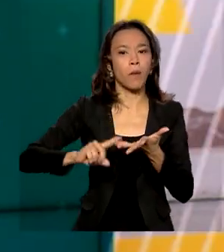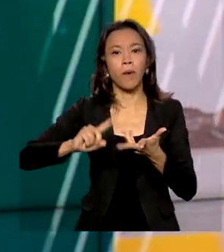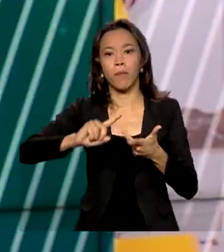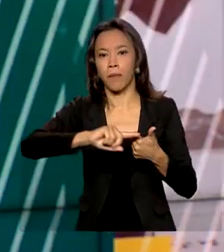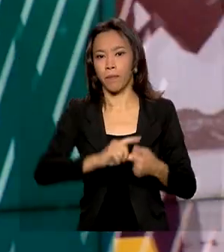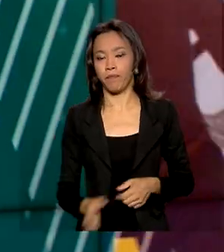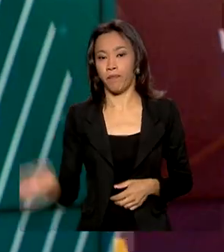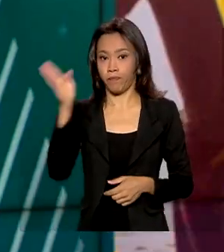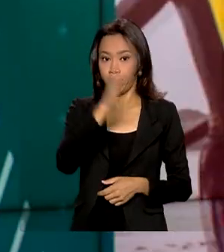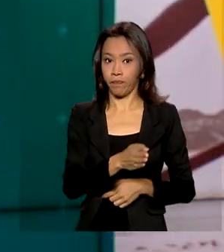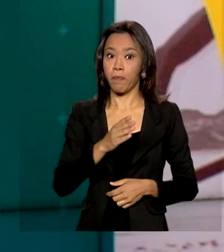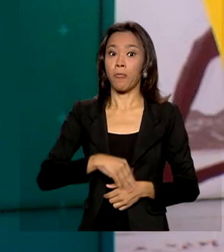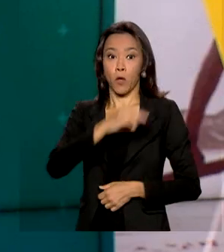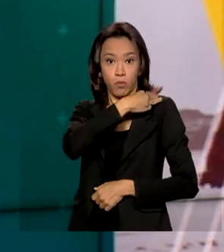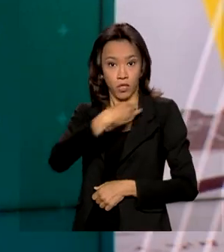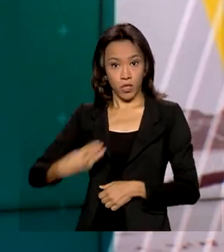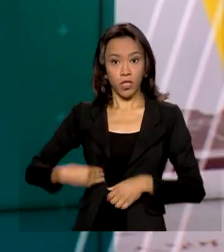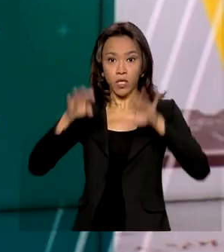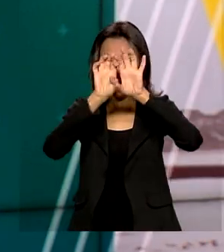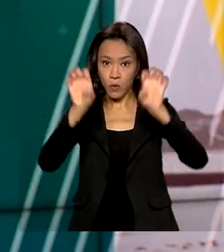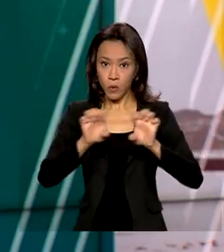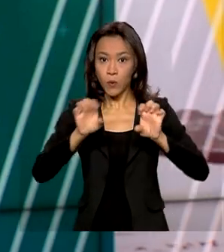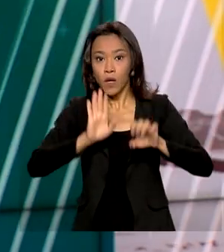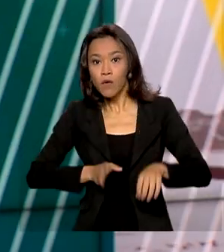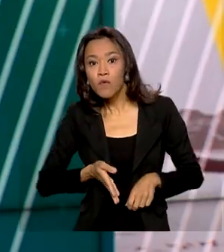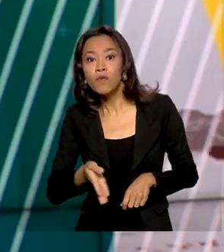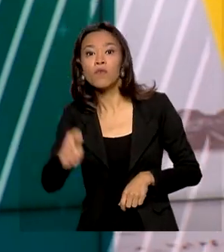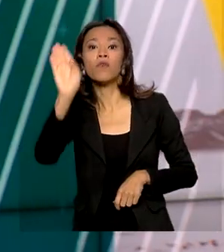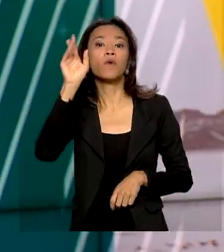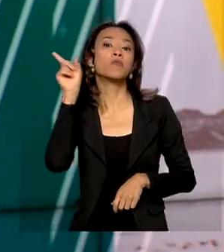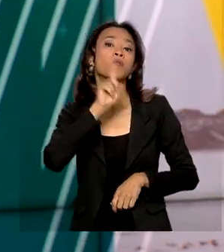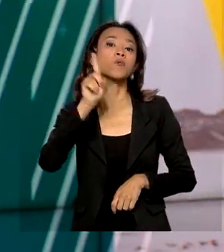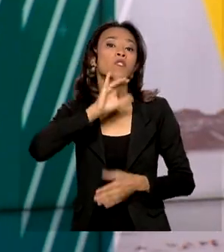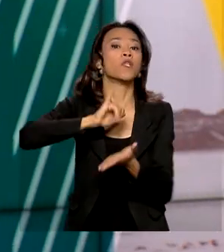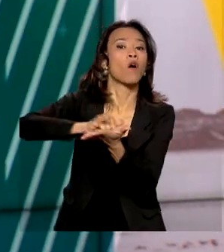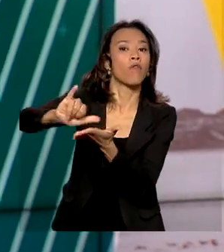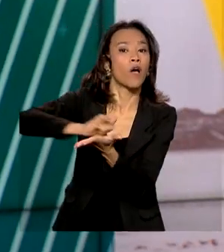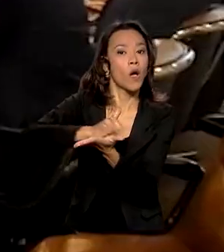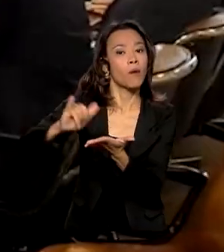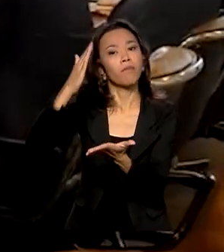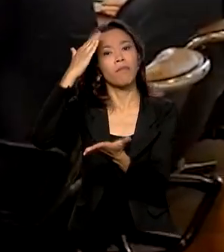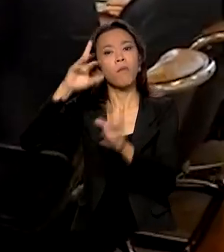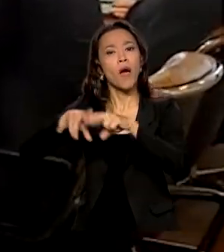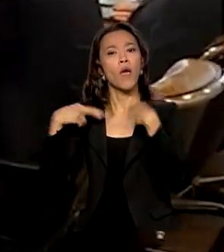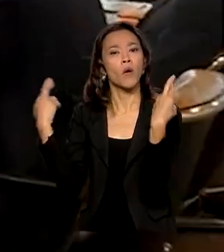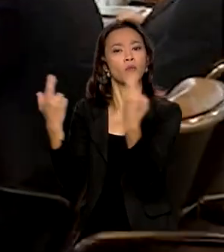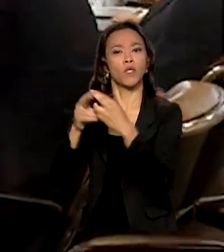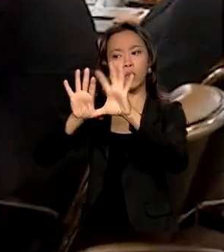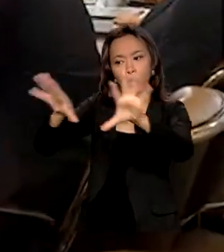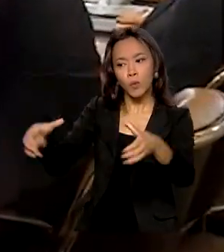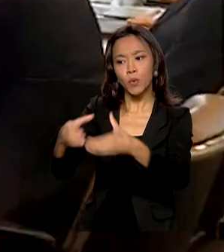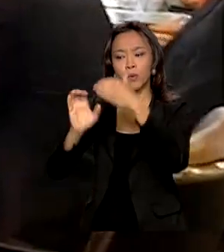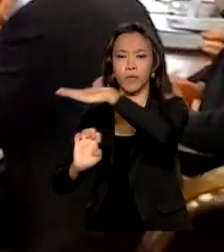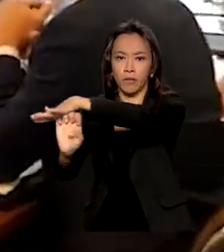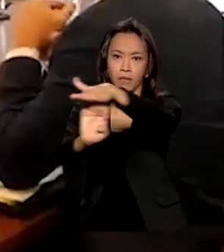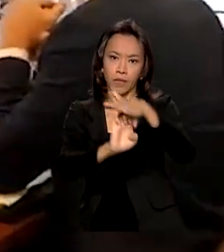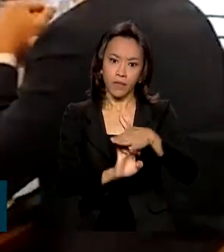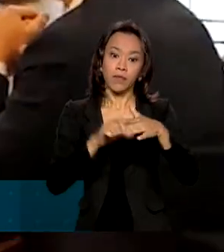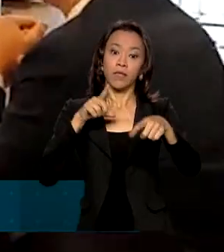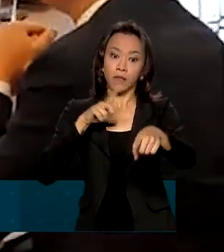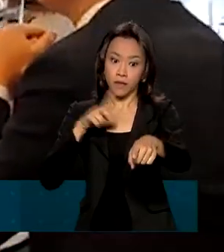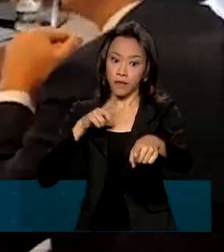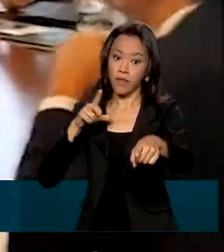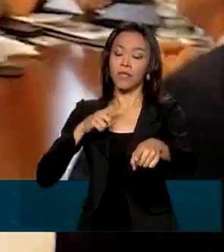Infraestrutura está em Nova Iorque para uma série de reuniões com investidores. Até sexta-feira, Tarcísio de Freitas se encontra com